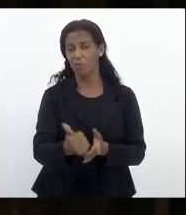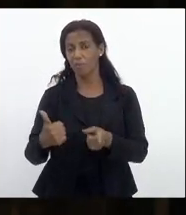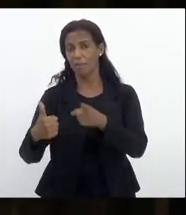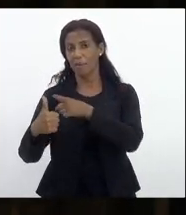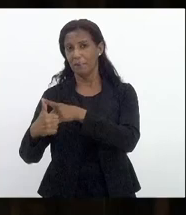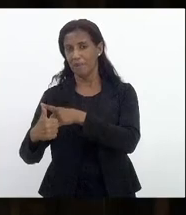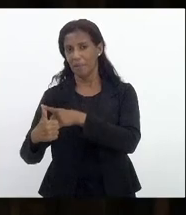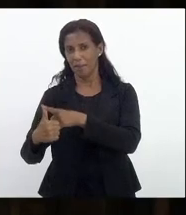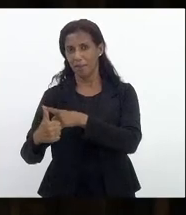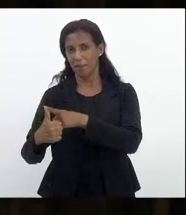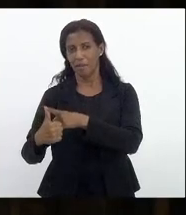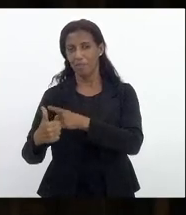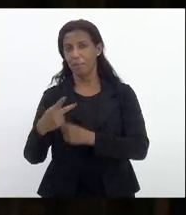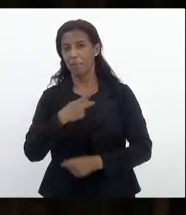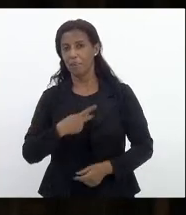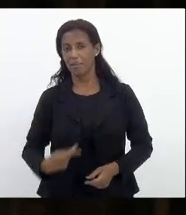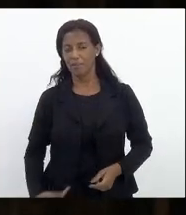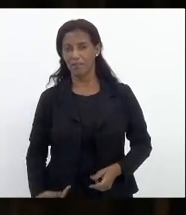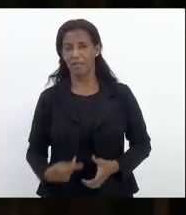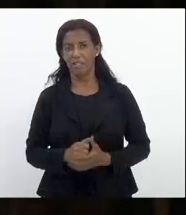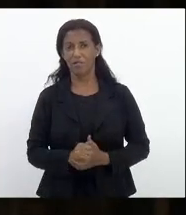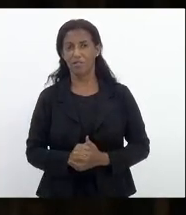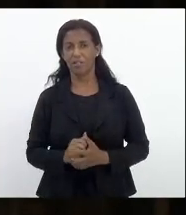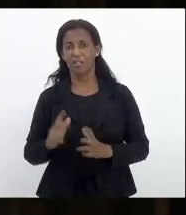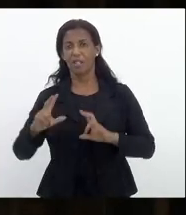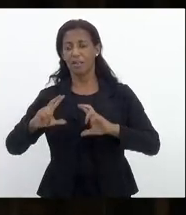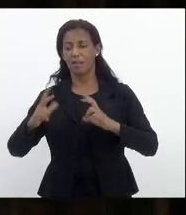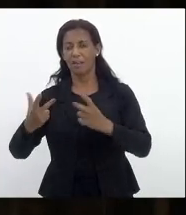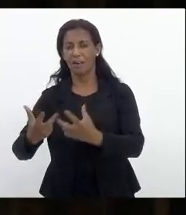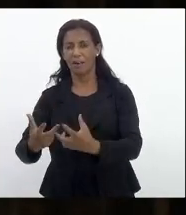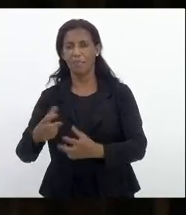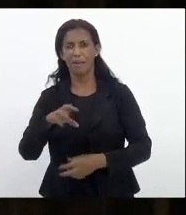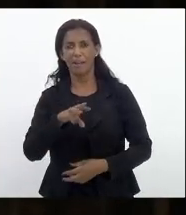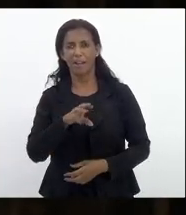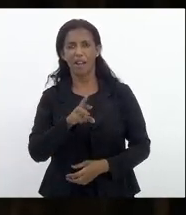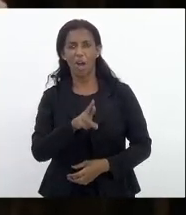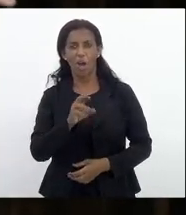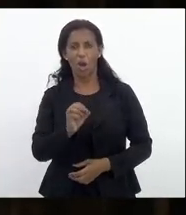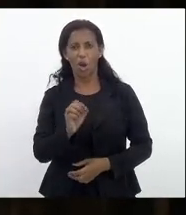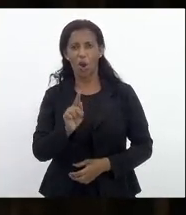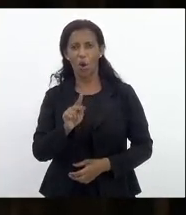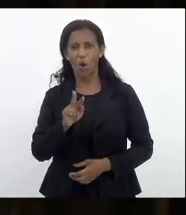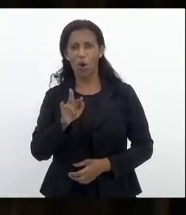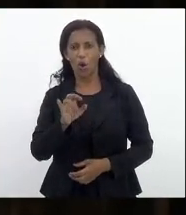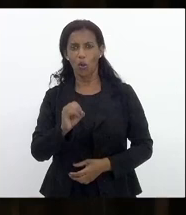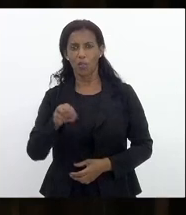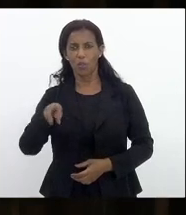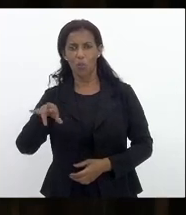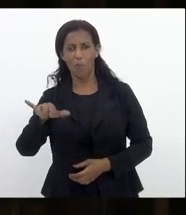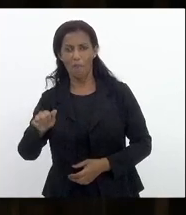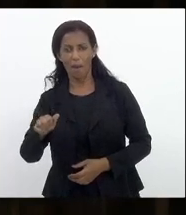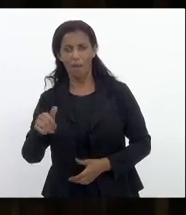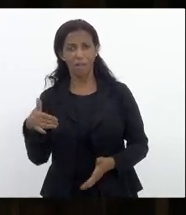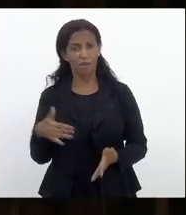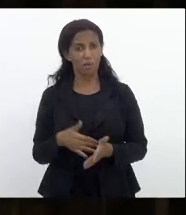então presidente da Câmara dos Deputados Rodrigo Maia e o último agora nessa legislatura